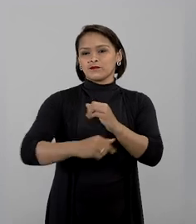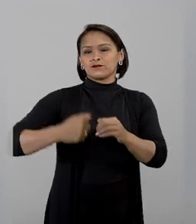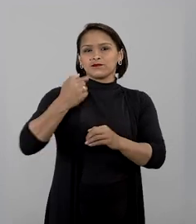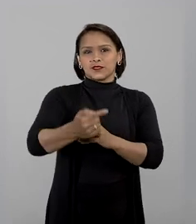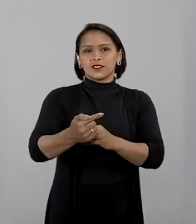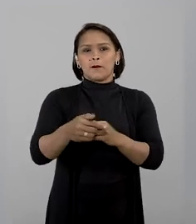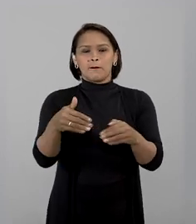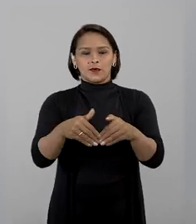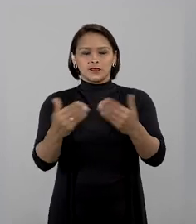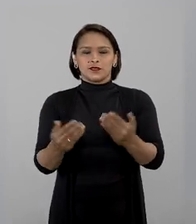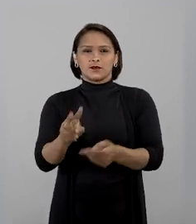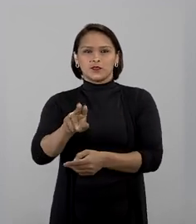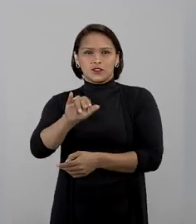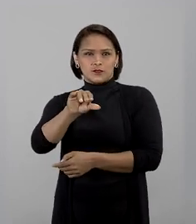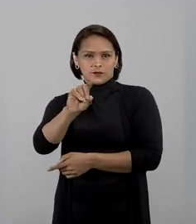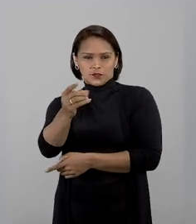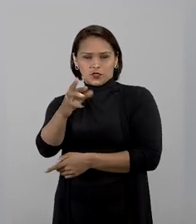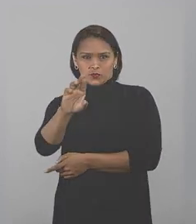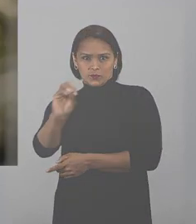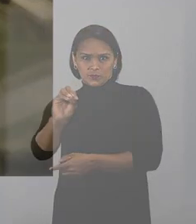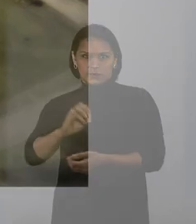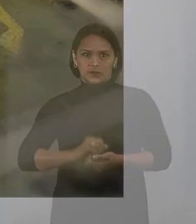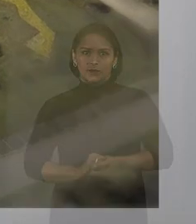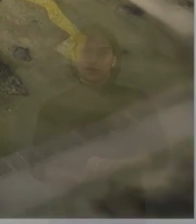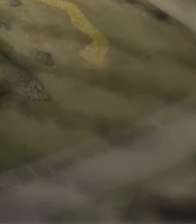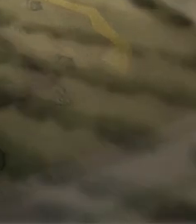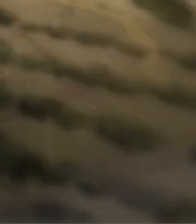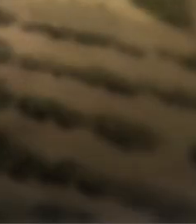estará logo depois da porta de vidro.